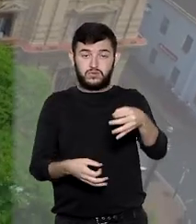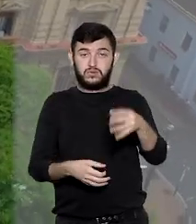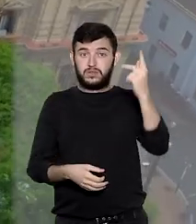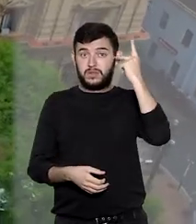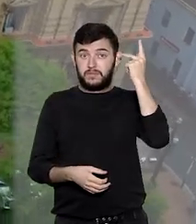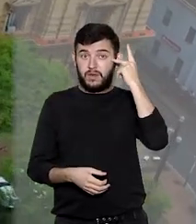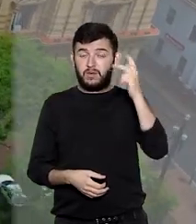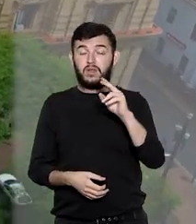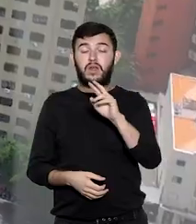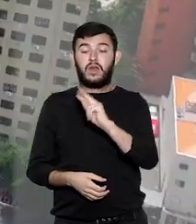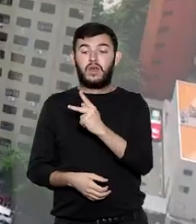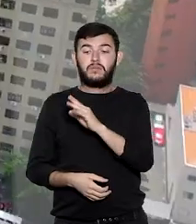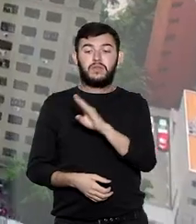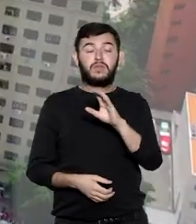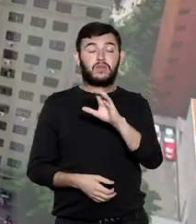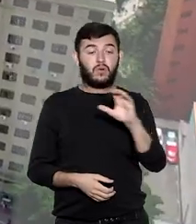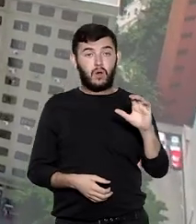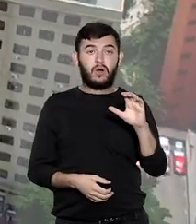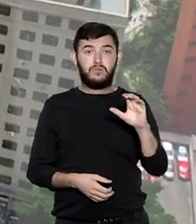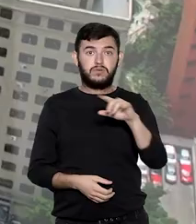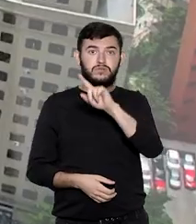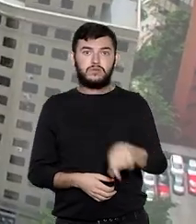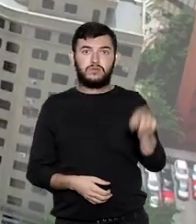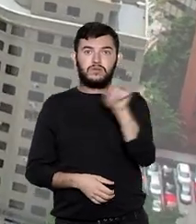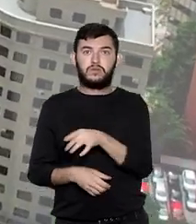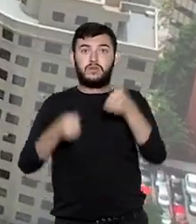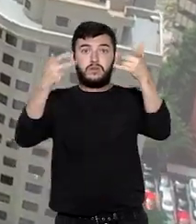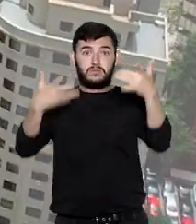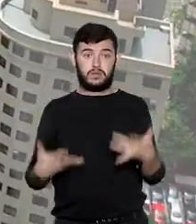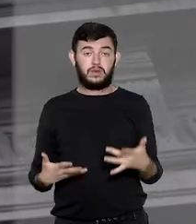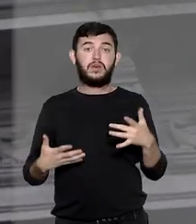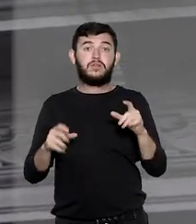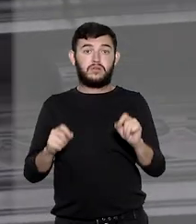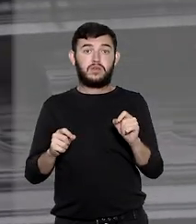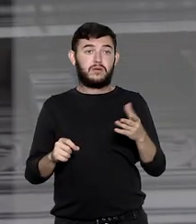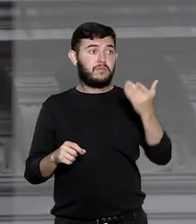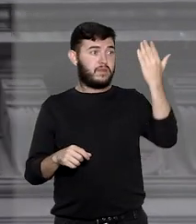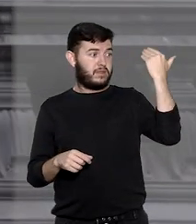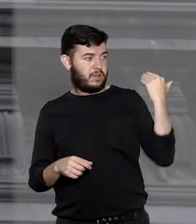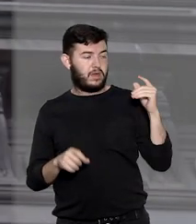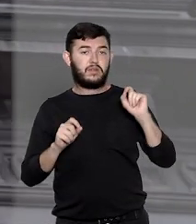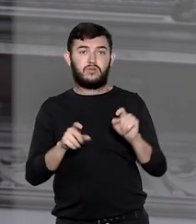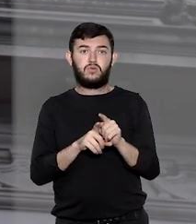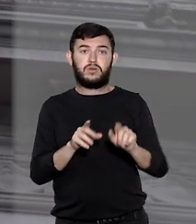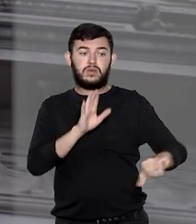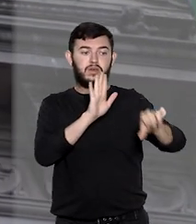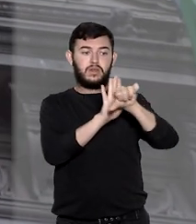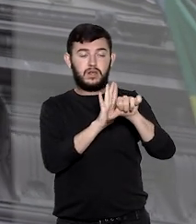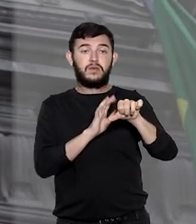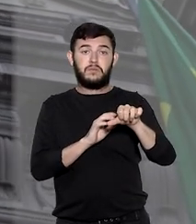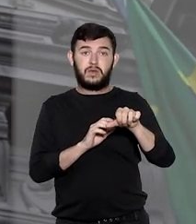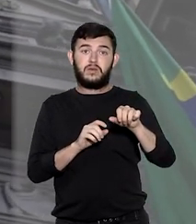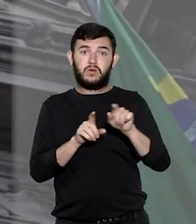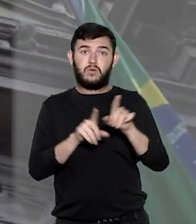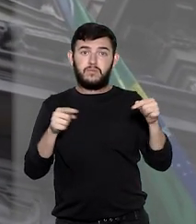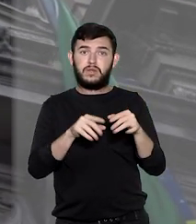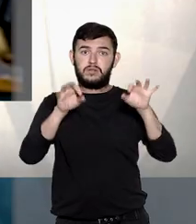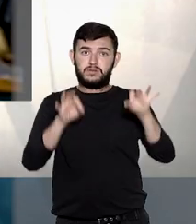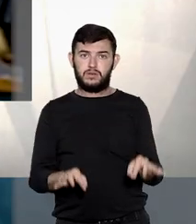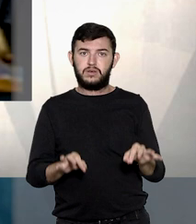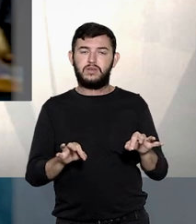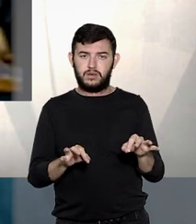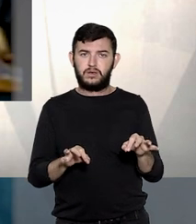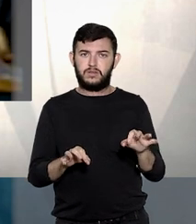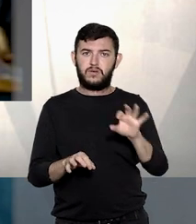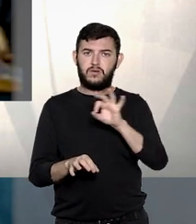com base na tese de que o antecedente criminal do réu bastaria para configurar a justa causa da abordagem policial. No